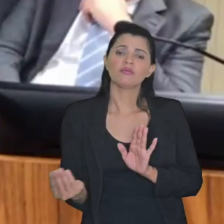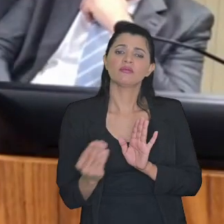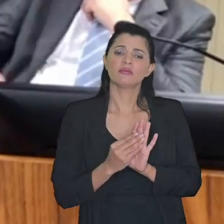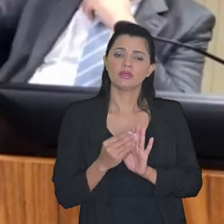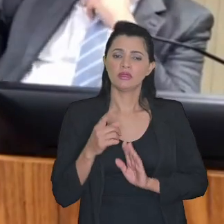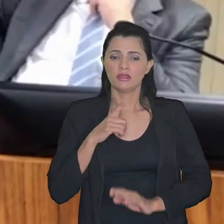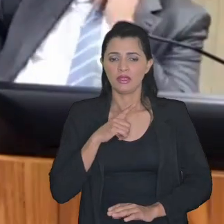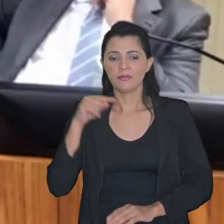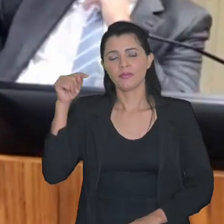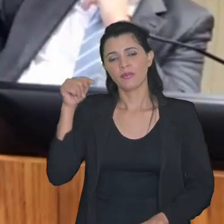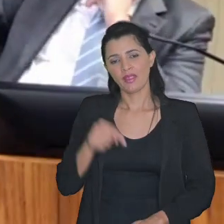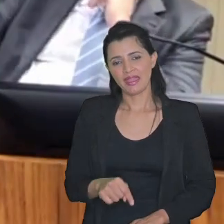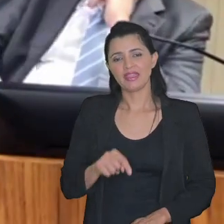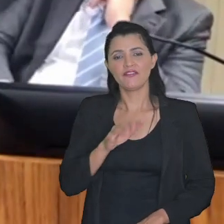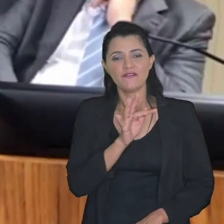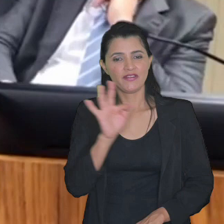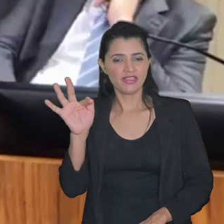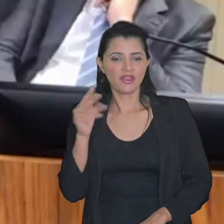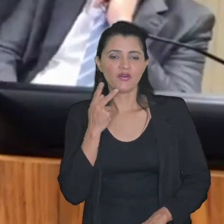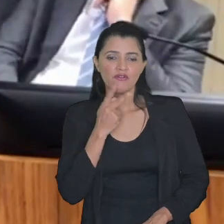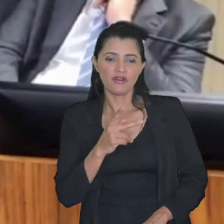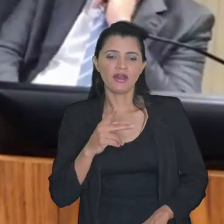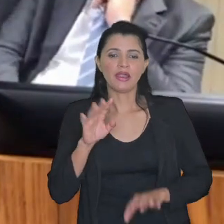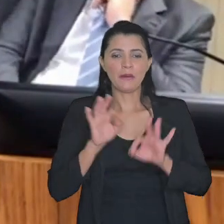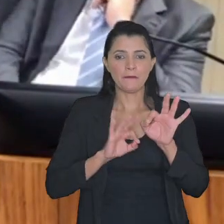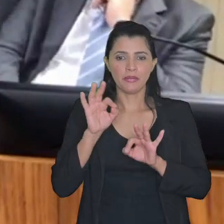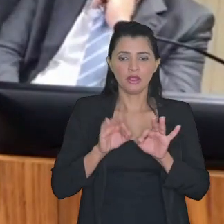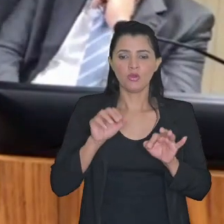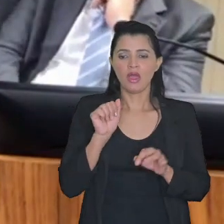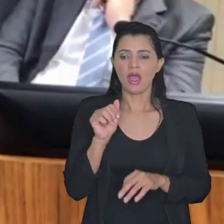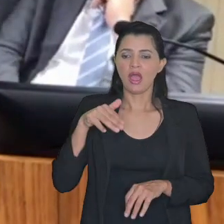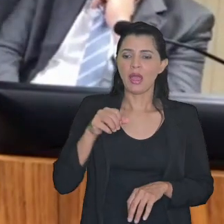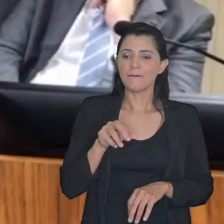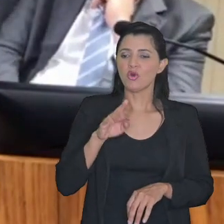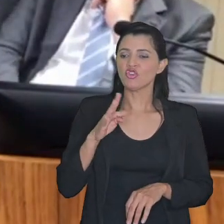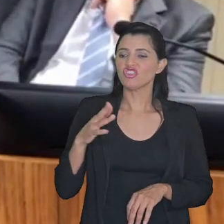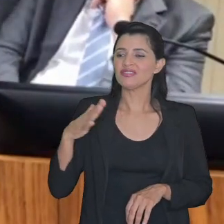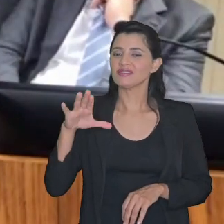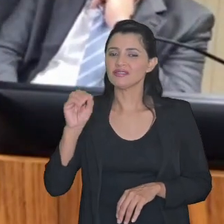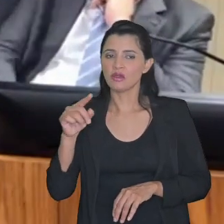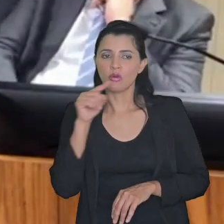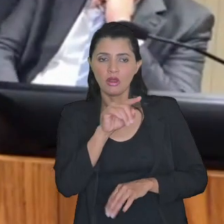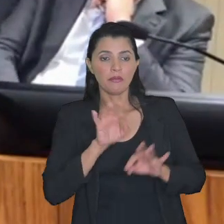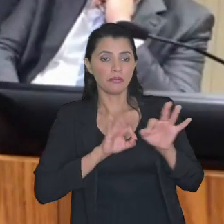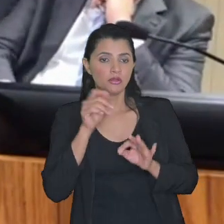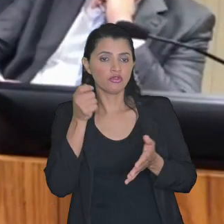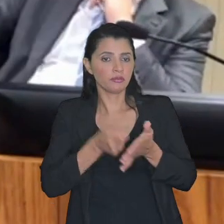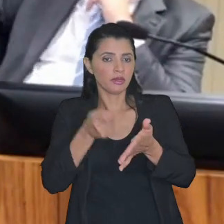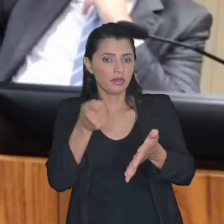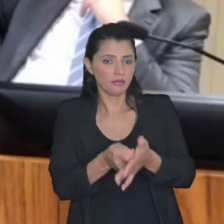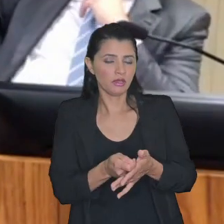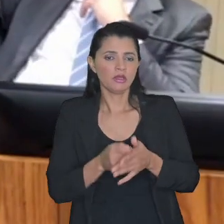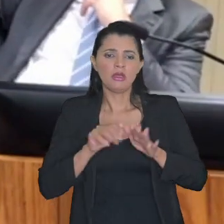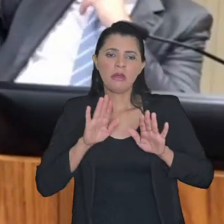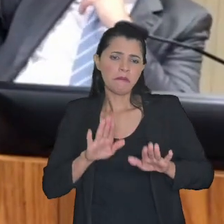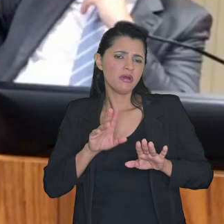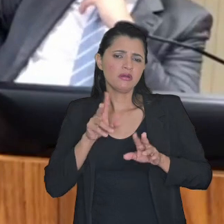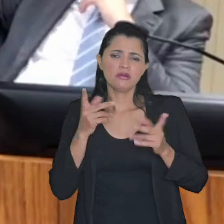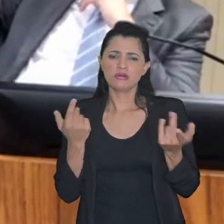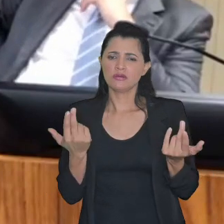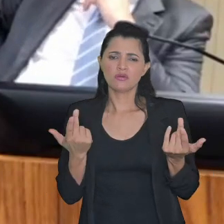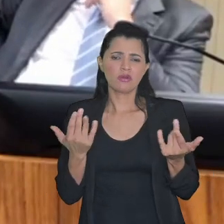aqui na Federal fala plano de amortização lá eles falam plano de pagamento mas rigorosamente